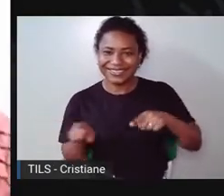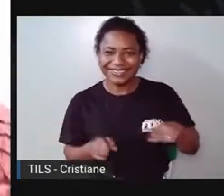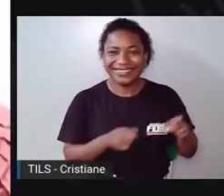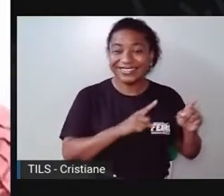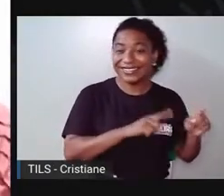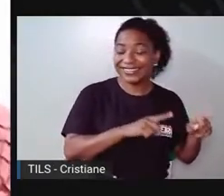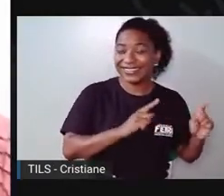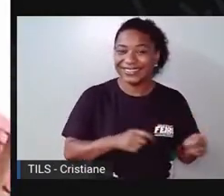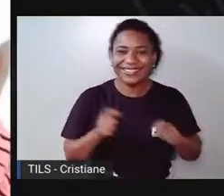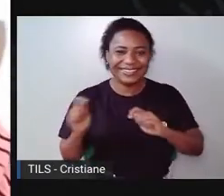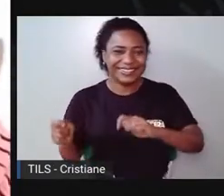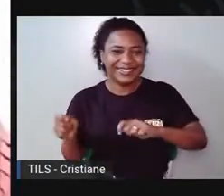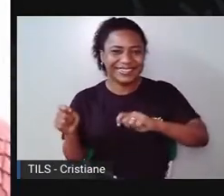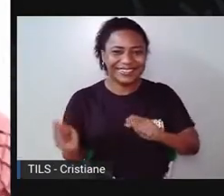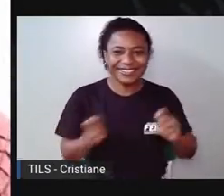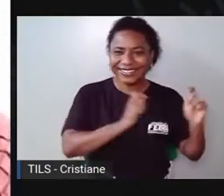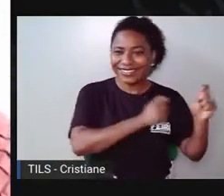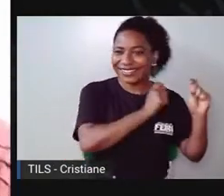palma